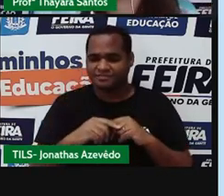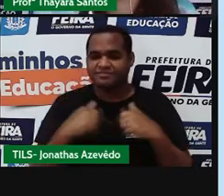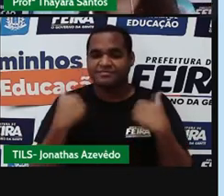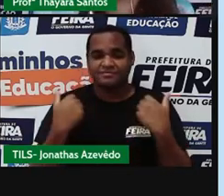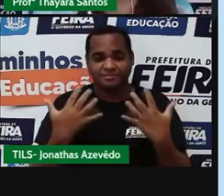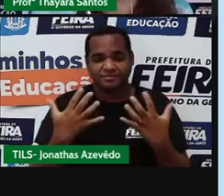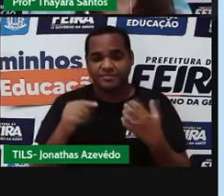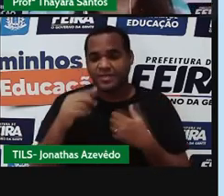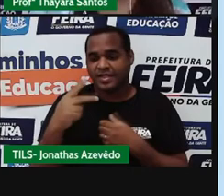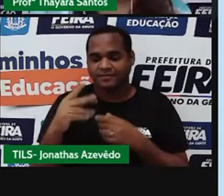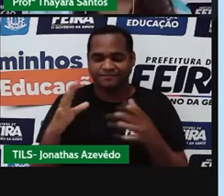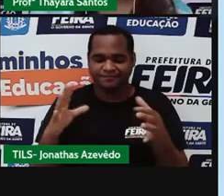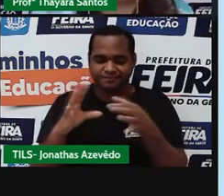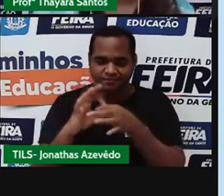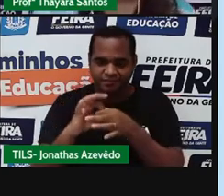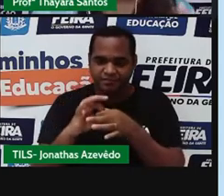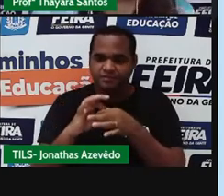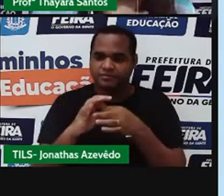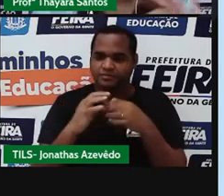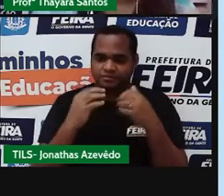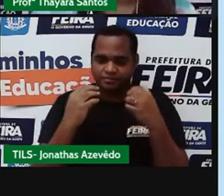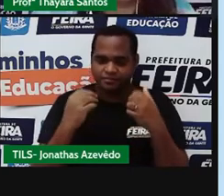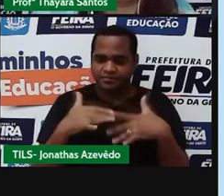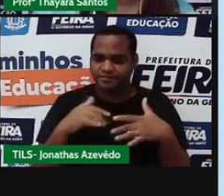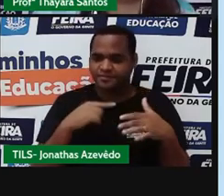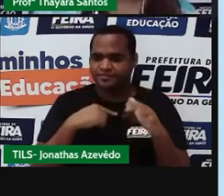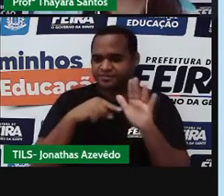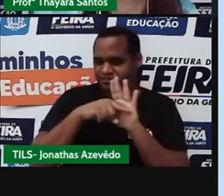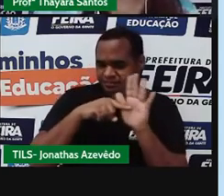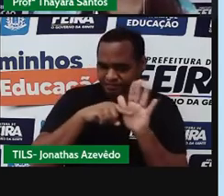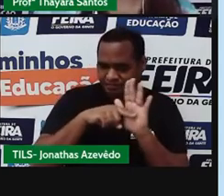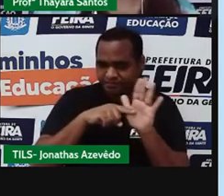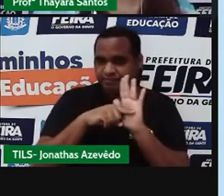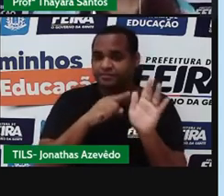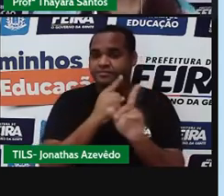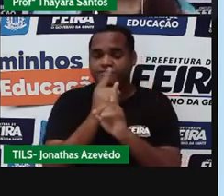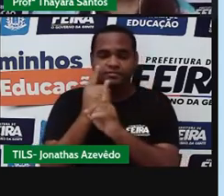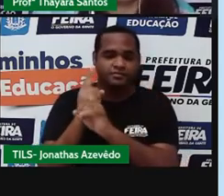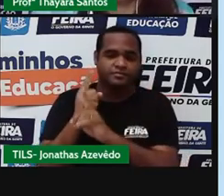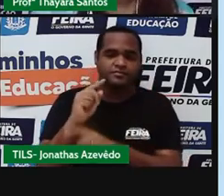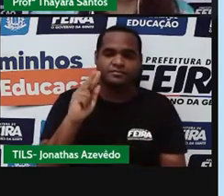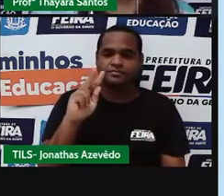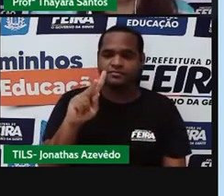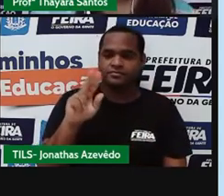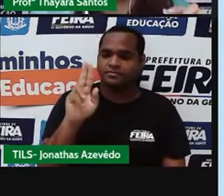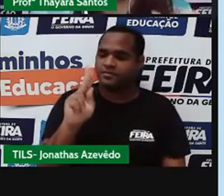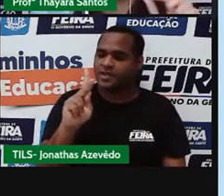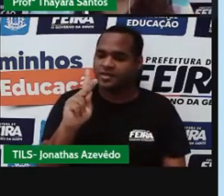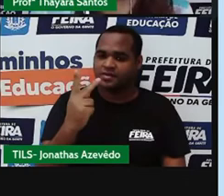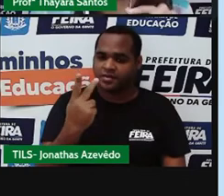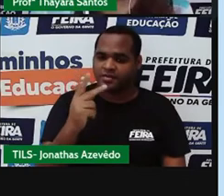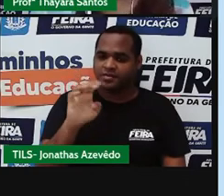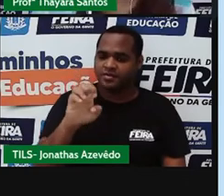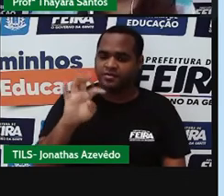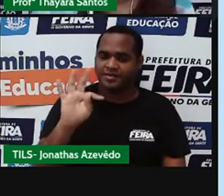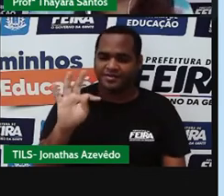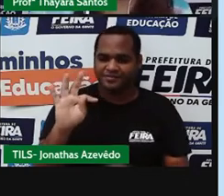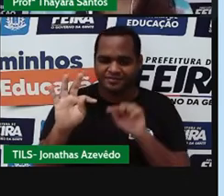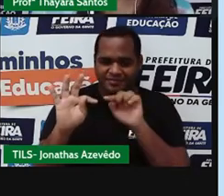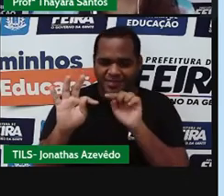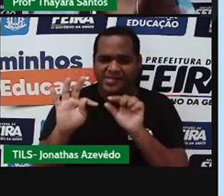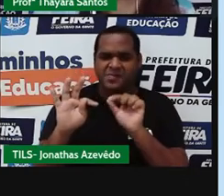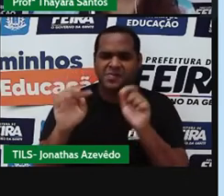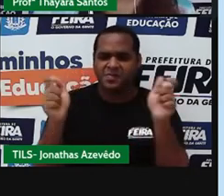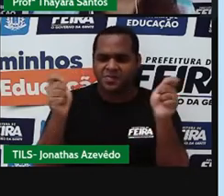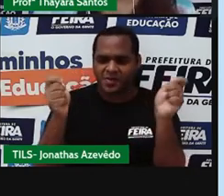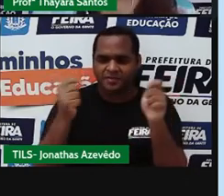uma substância composta. Vocês podem brincar. só pesquisarem aí o FET colorado. É o PHET. E